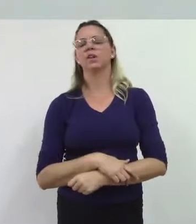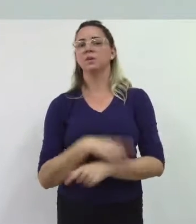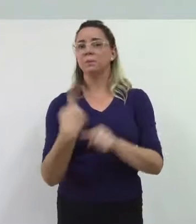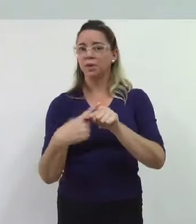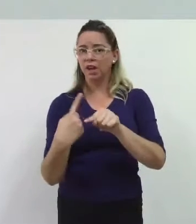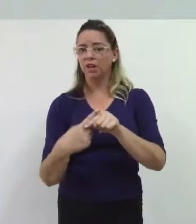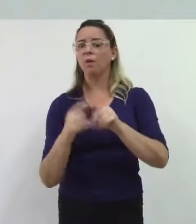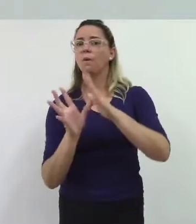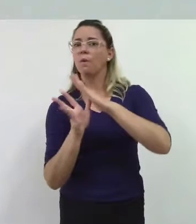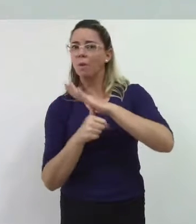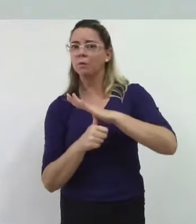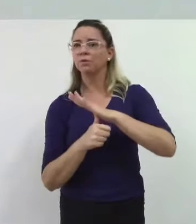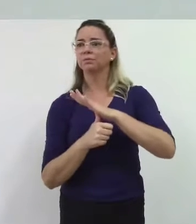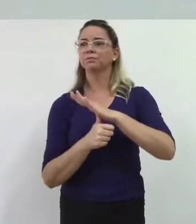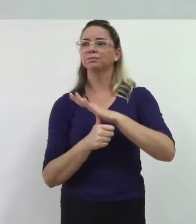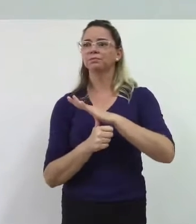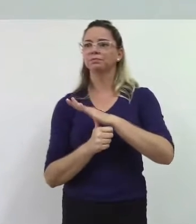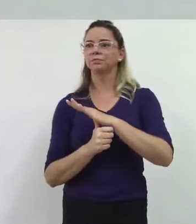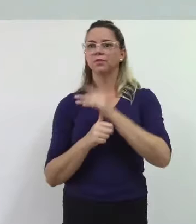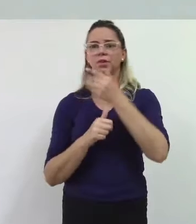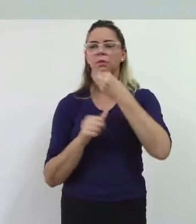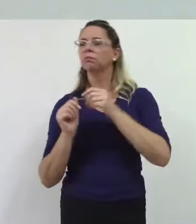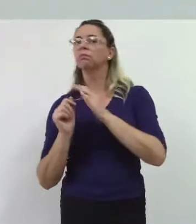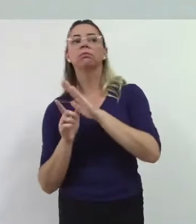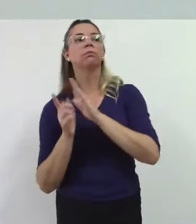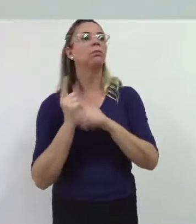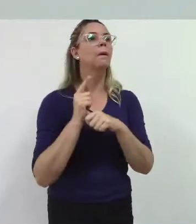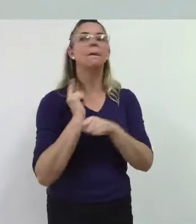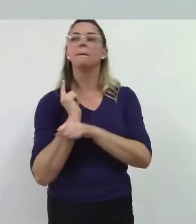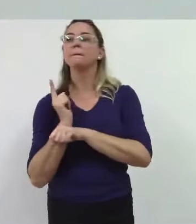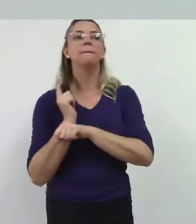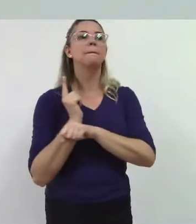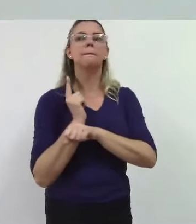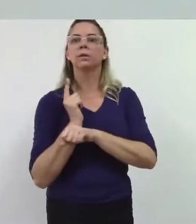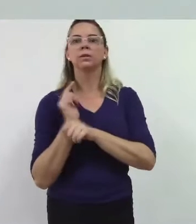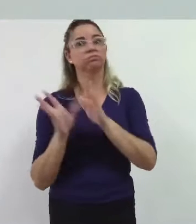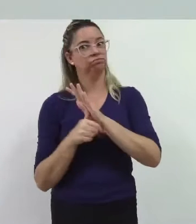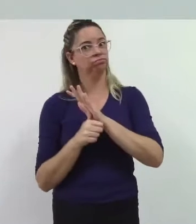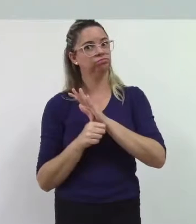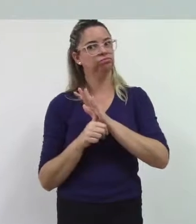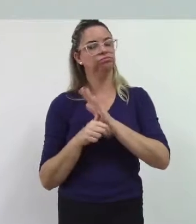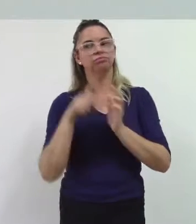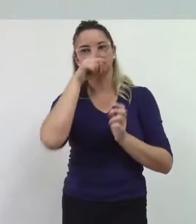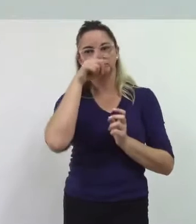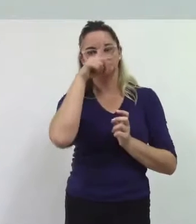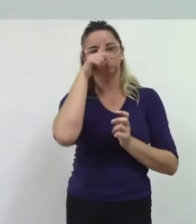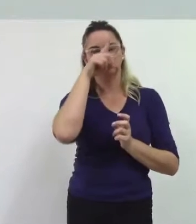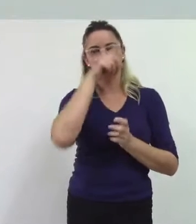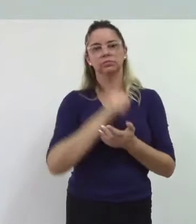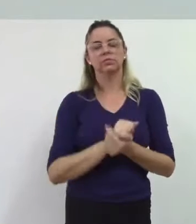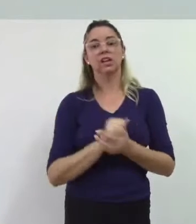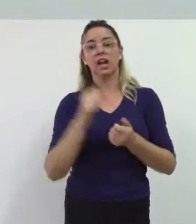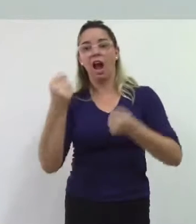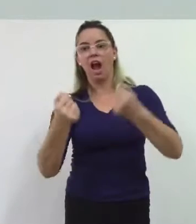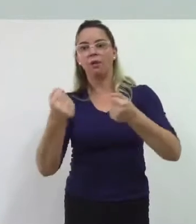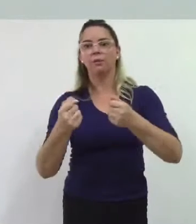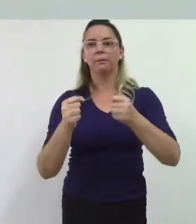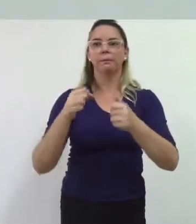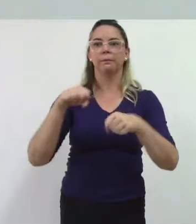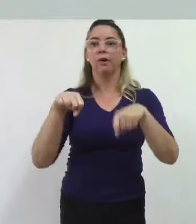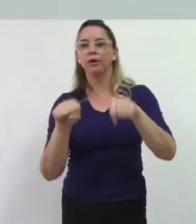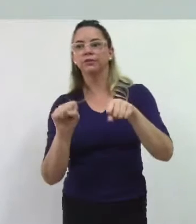de assaltos, de motos, de carros, de residências,